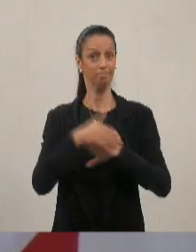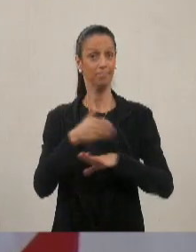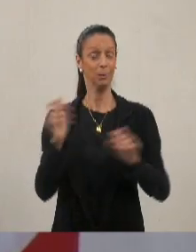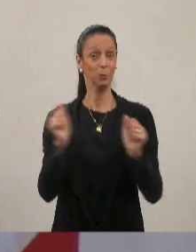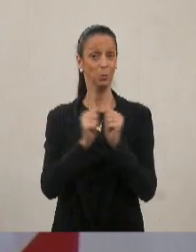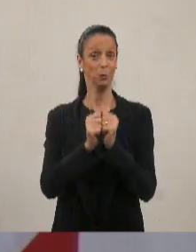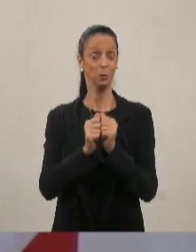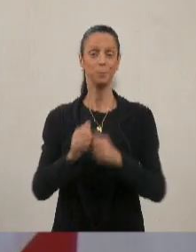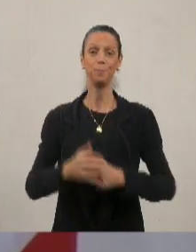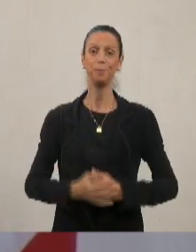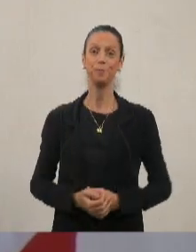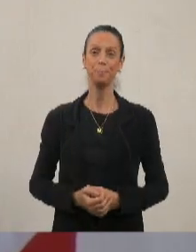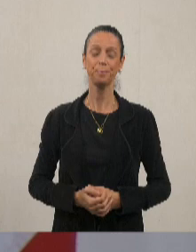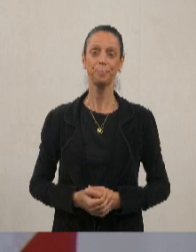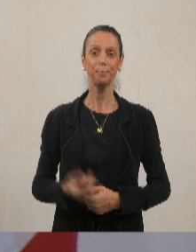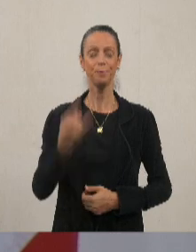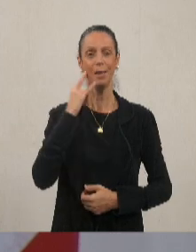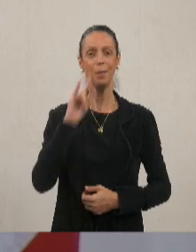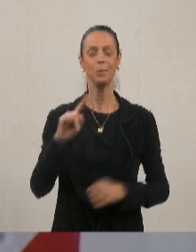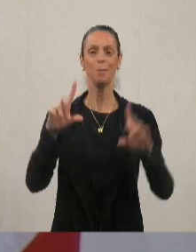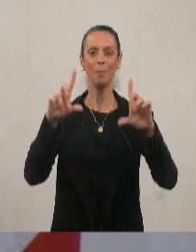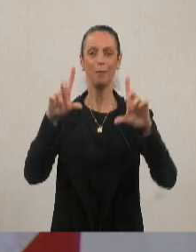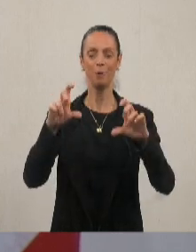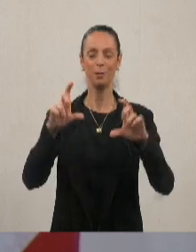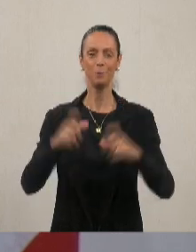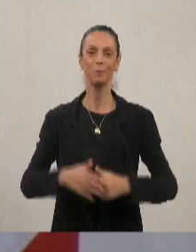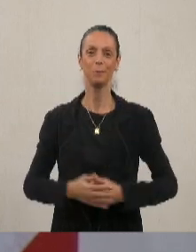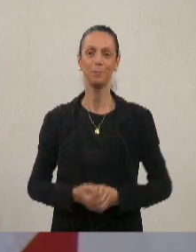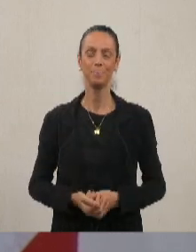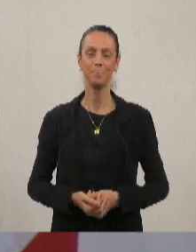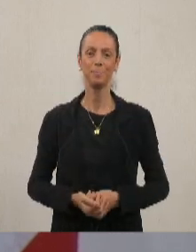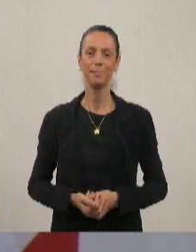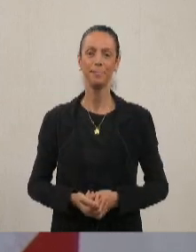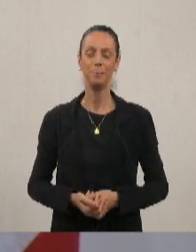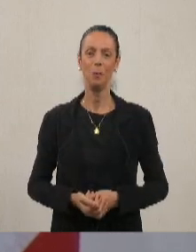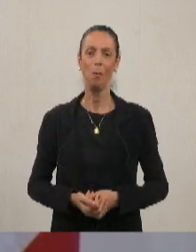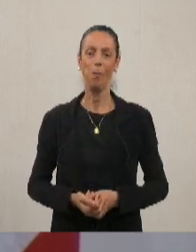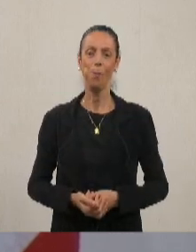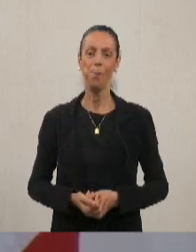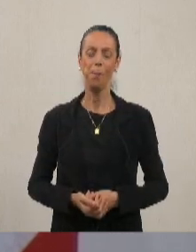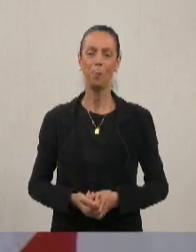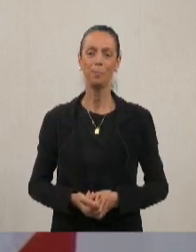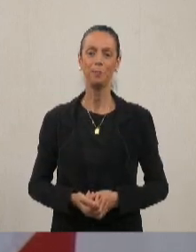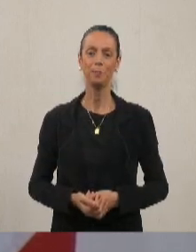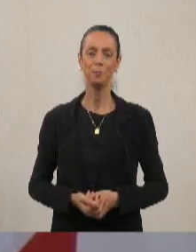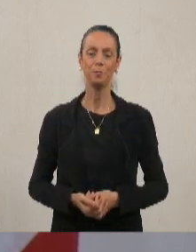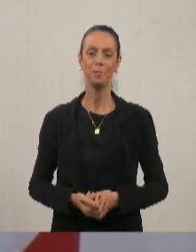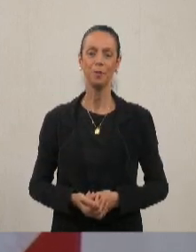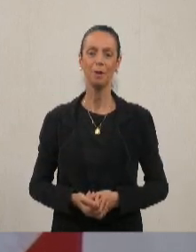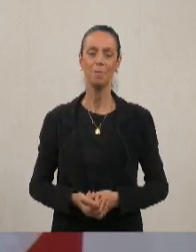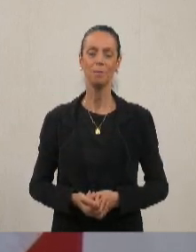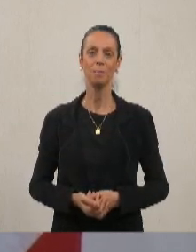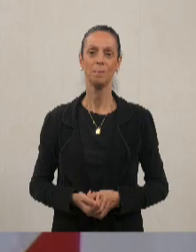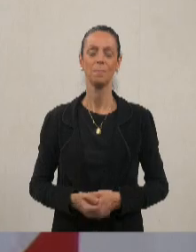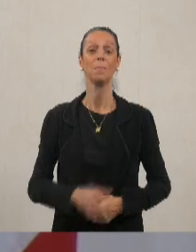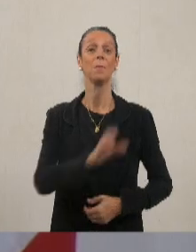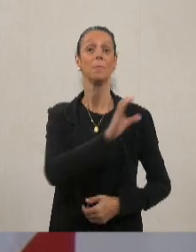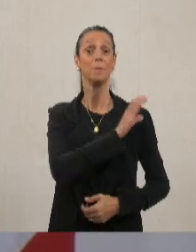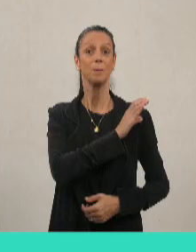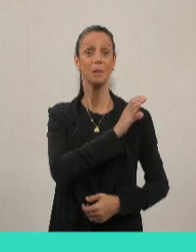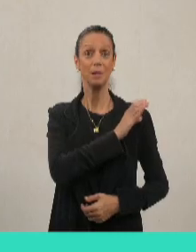E a última ali, ali, foi a Daniel Bressanini, a nossa creche lá em cima,